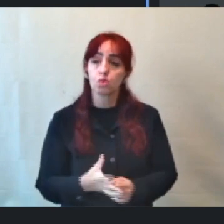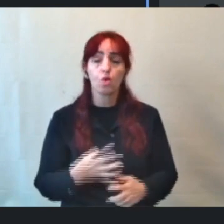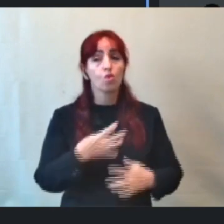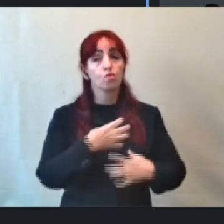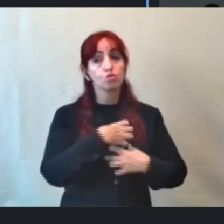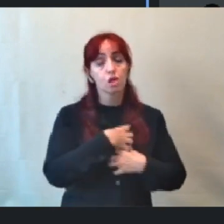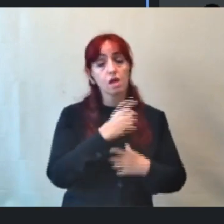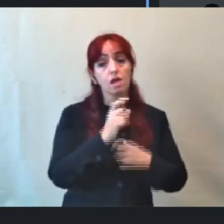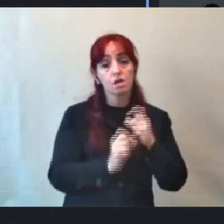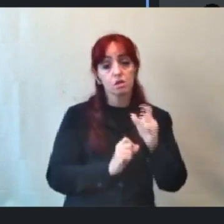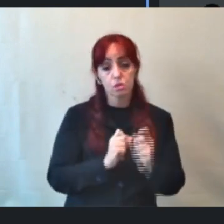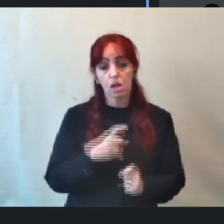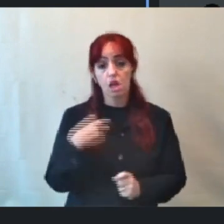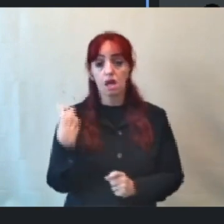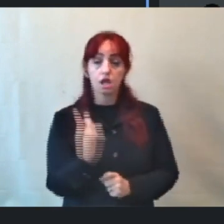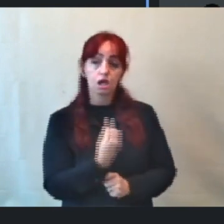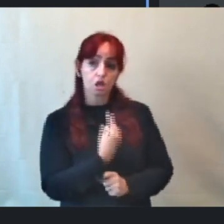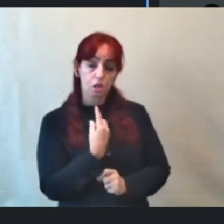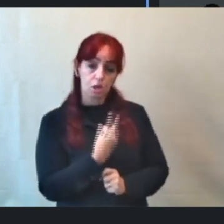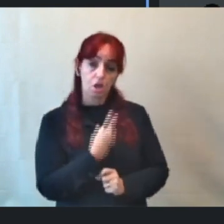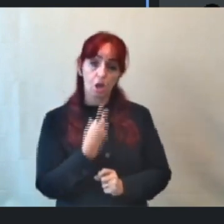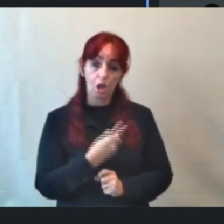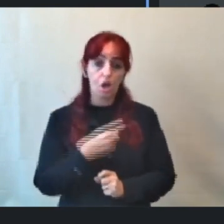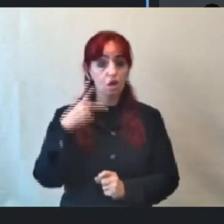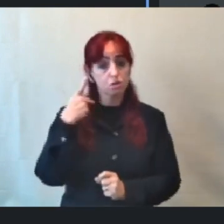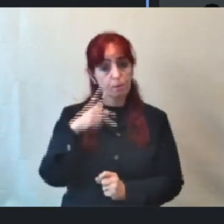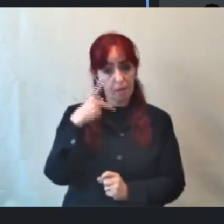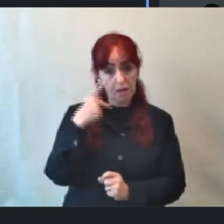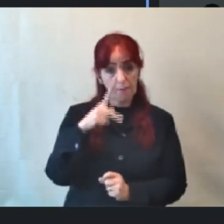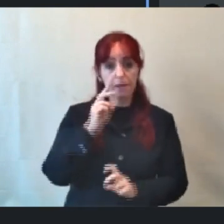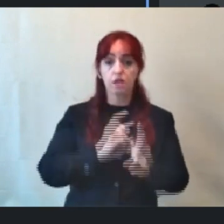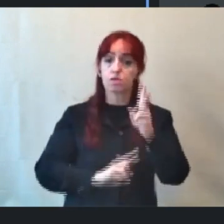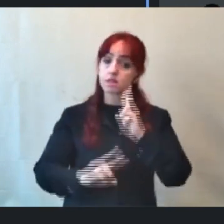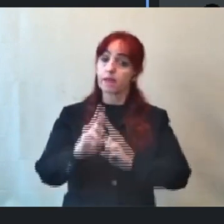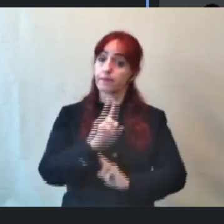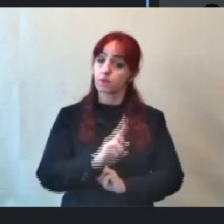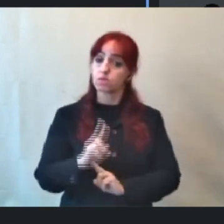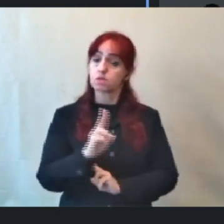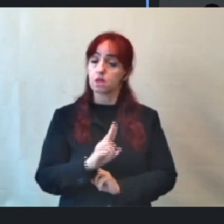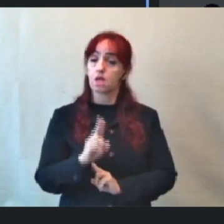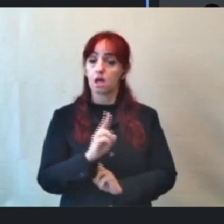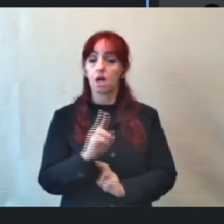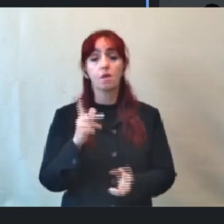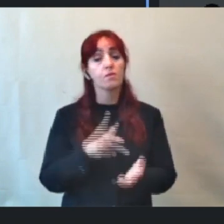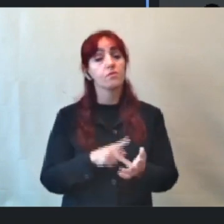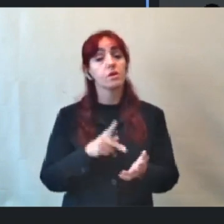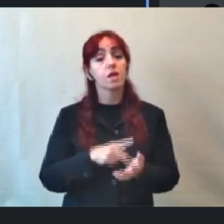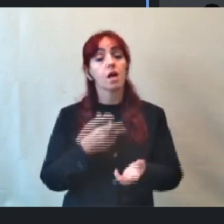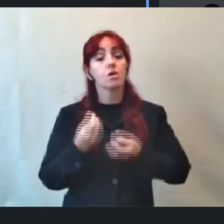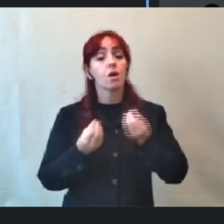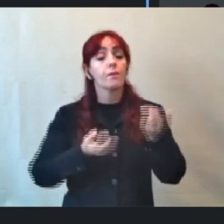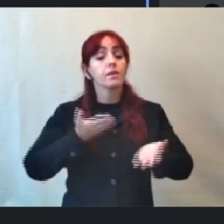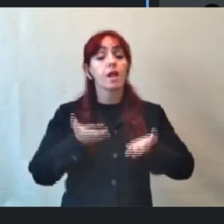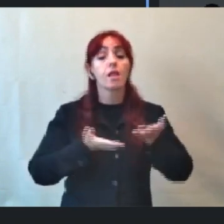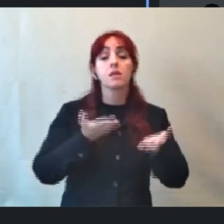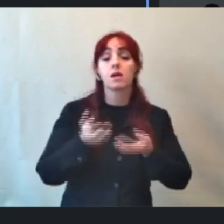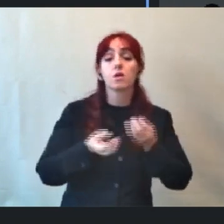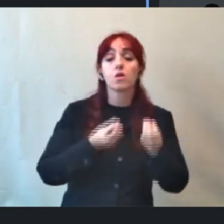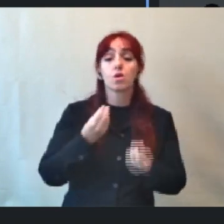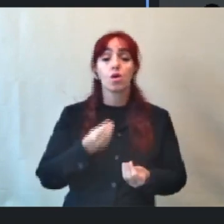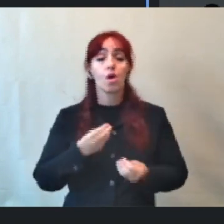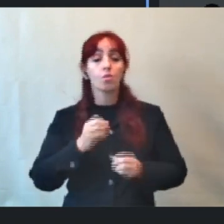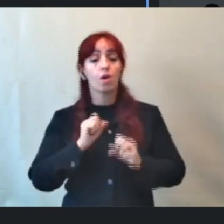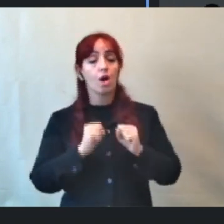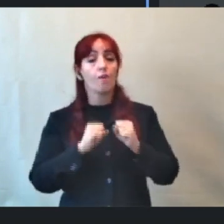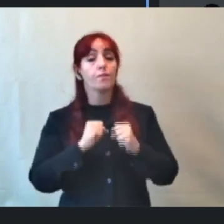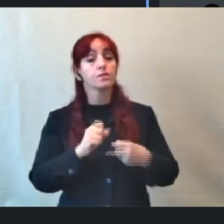nós do Parlamento sempre usamos, né, em tratamento ao Poder Executivo, tá, eu estou